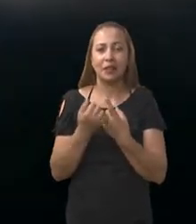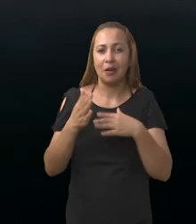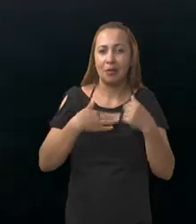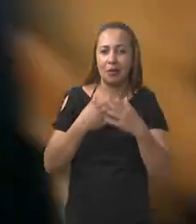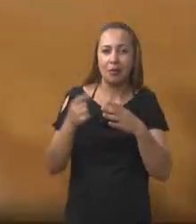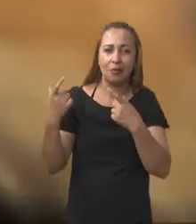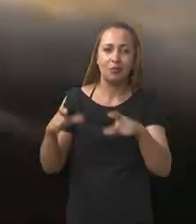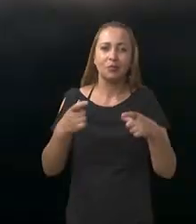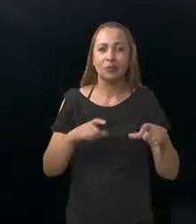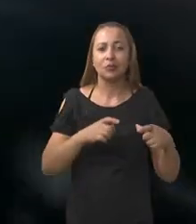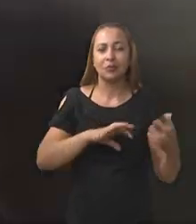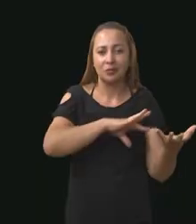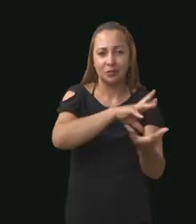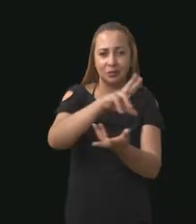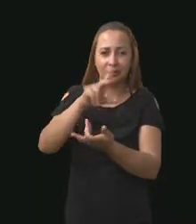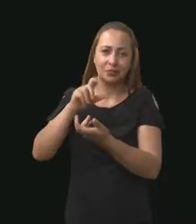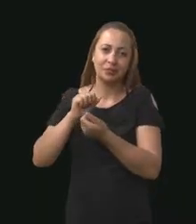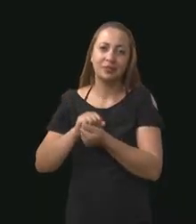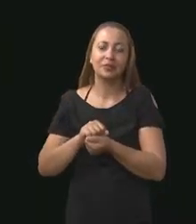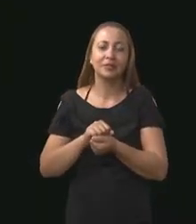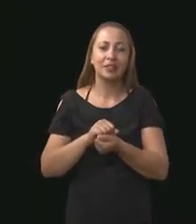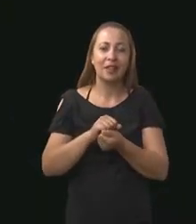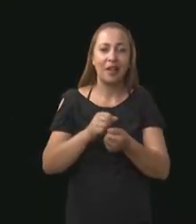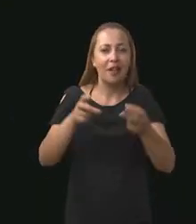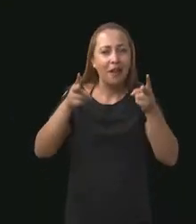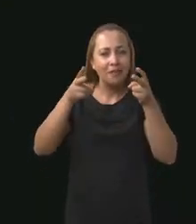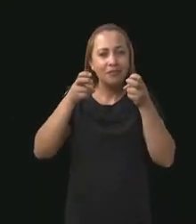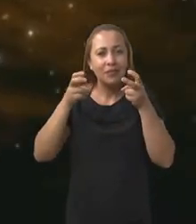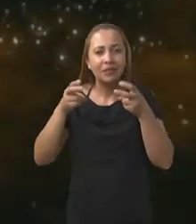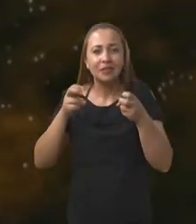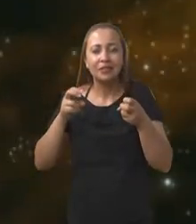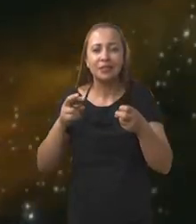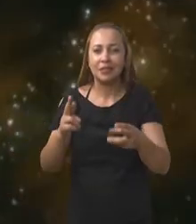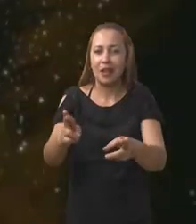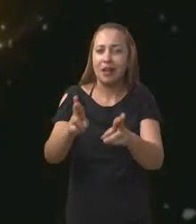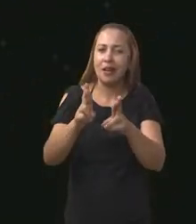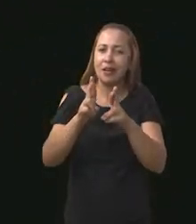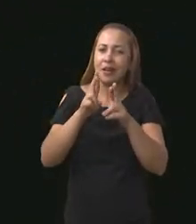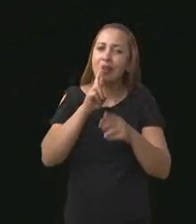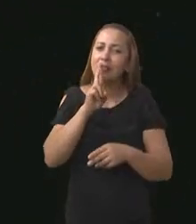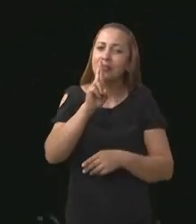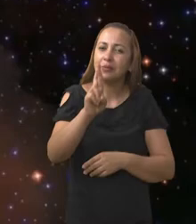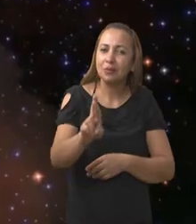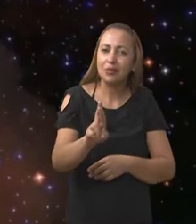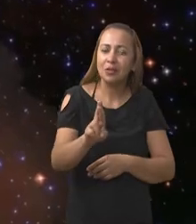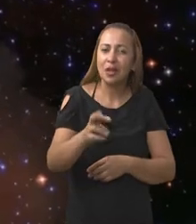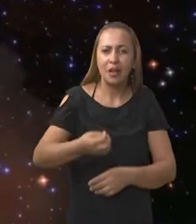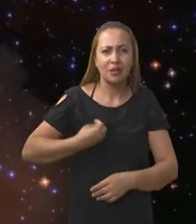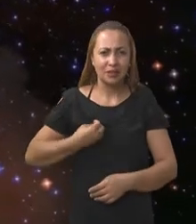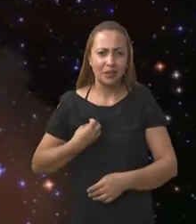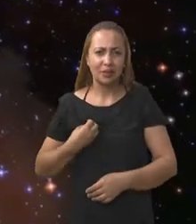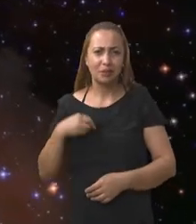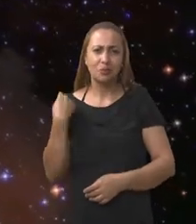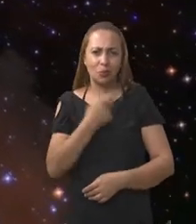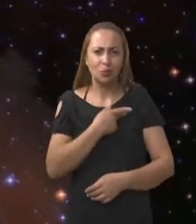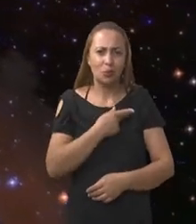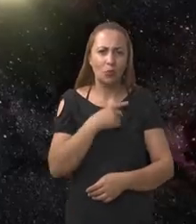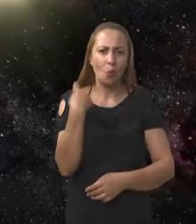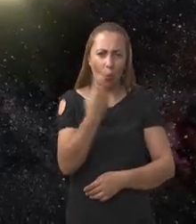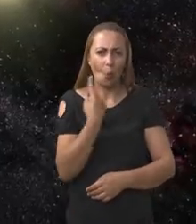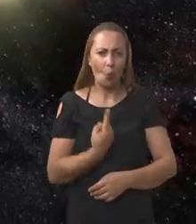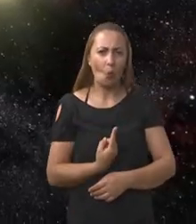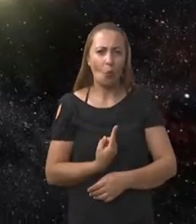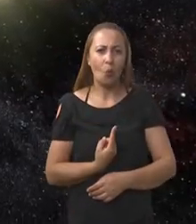em qualquer lugar do planeta. É a perspectiva de nós respondermos à questão estamos nós sozinhos no